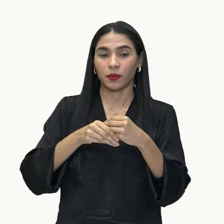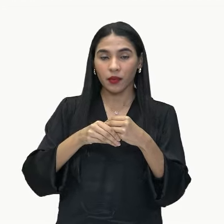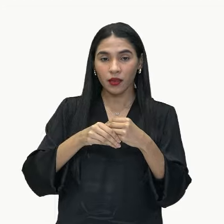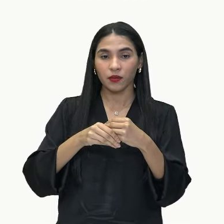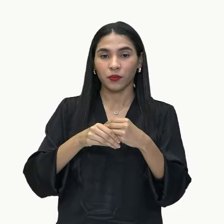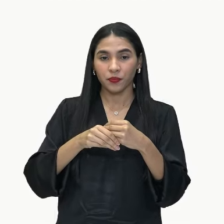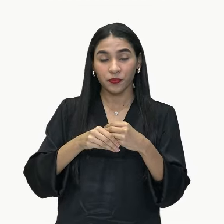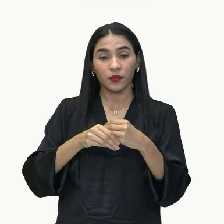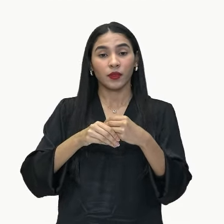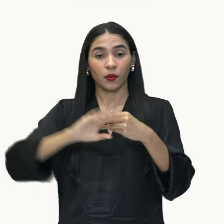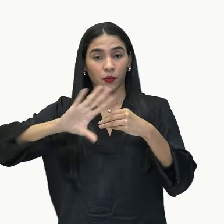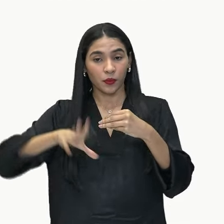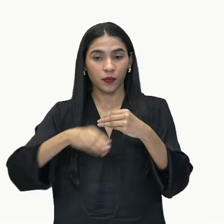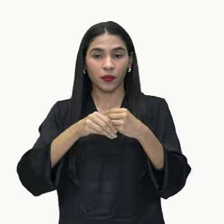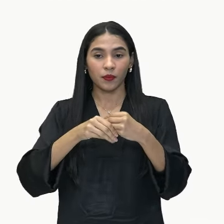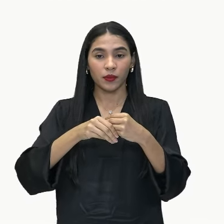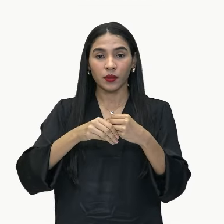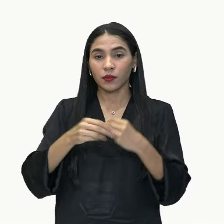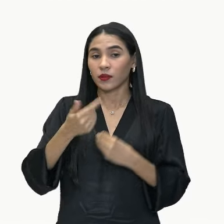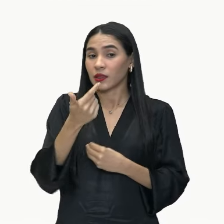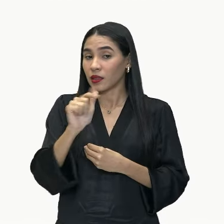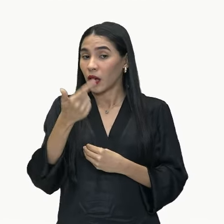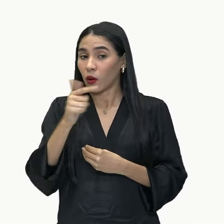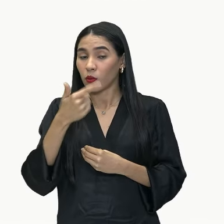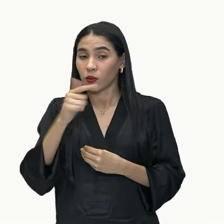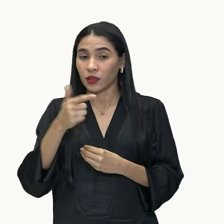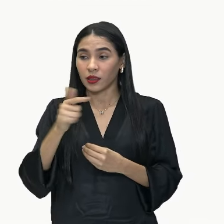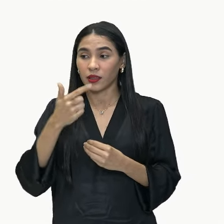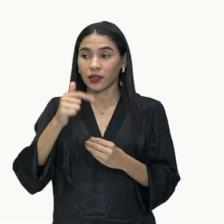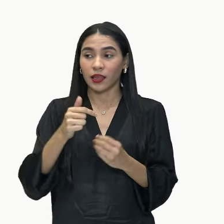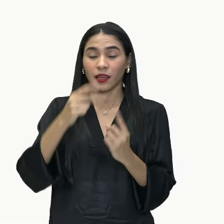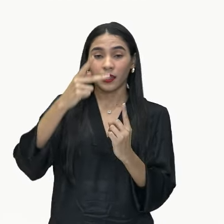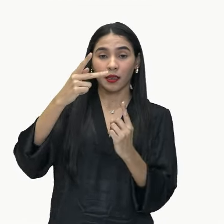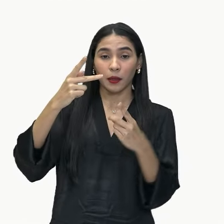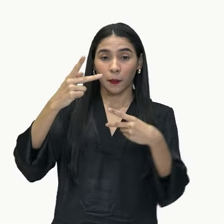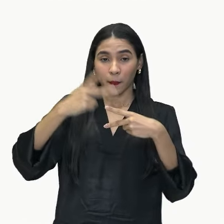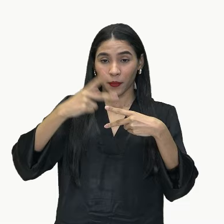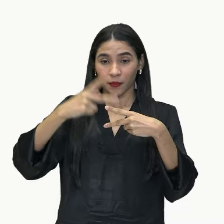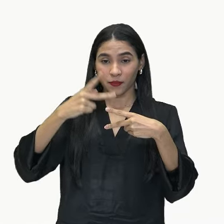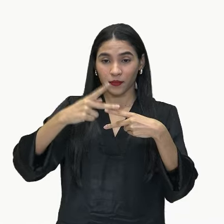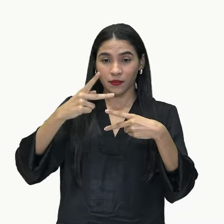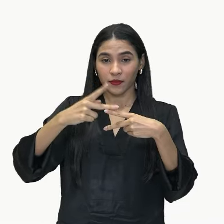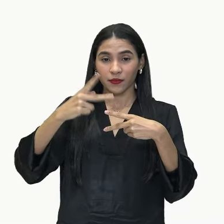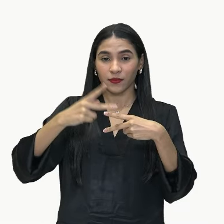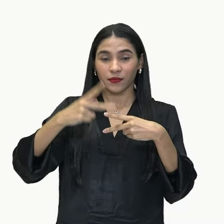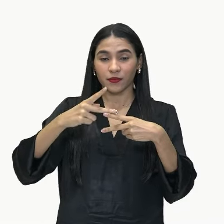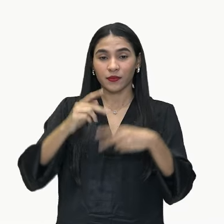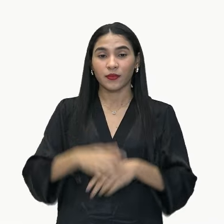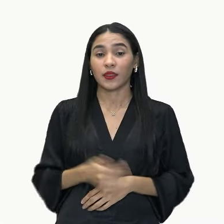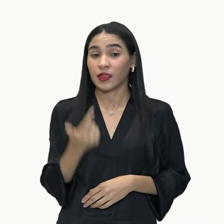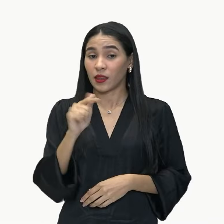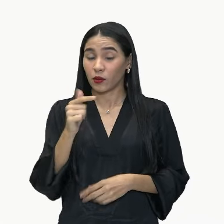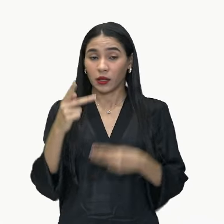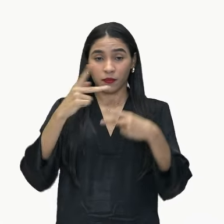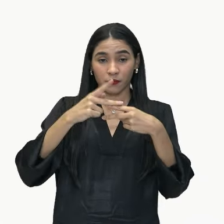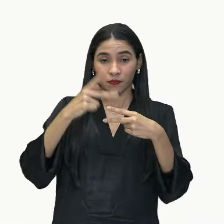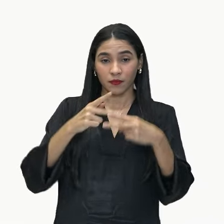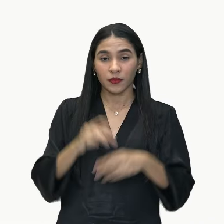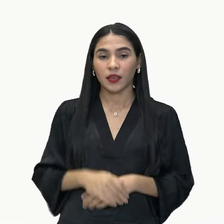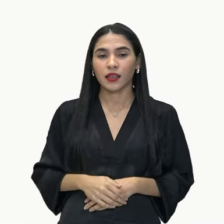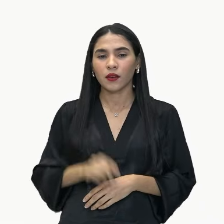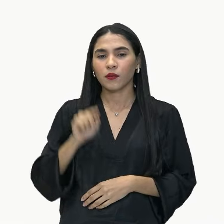este complemento não tem preposição, tá? É um verbo que se eu dissesse aqui para vocês apenas assim, ei, você